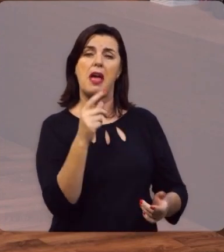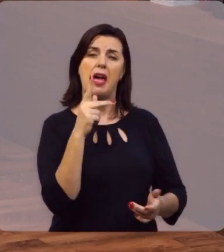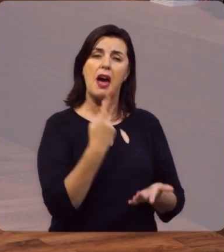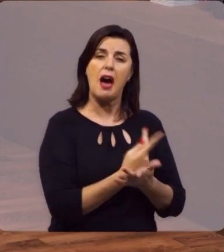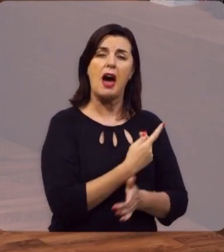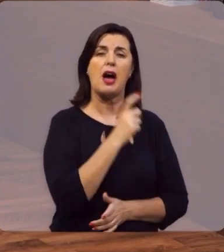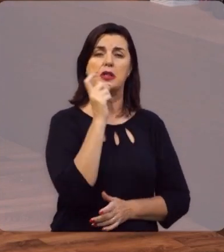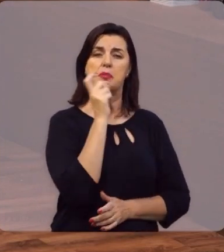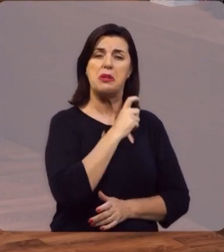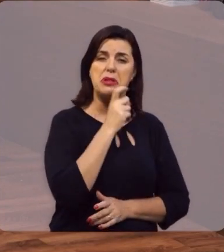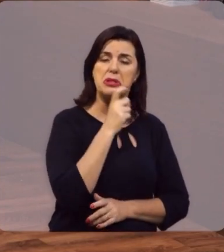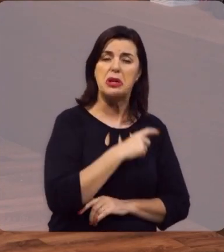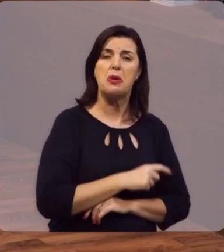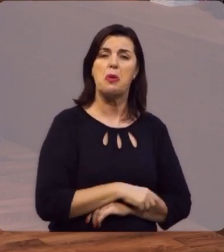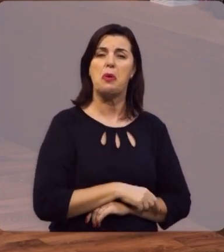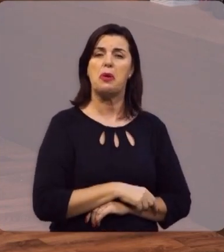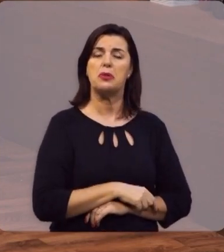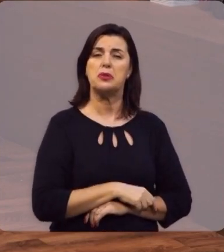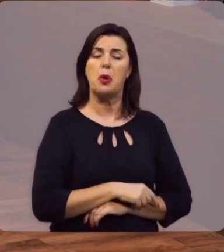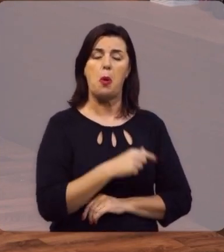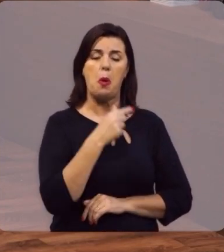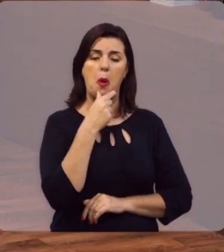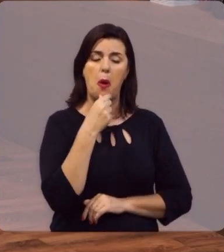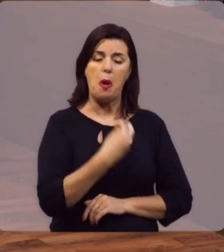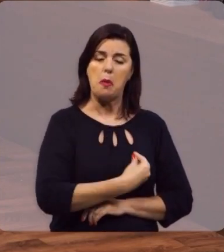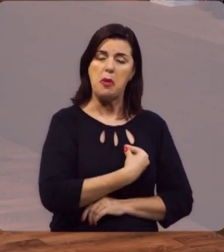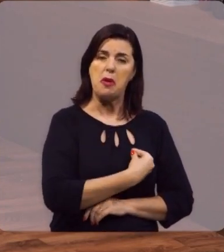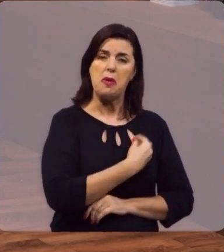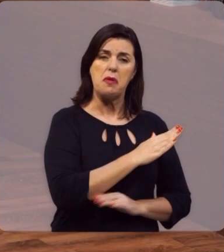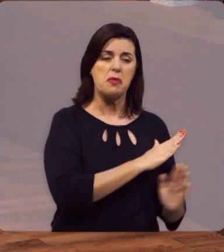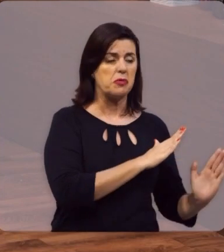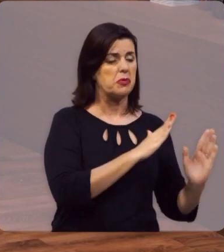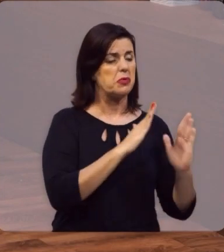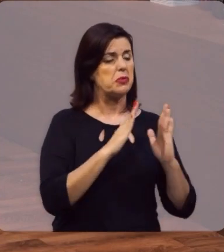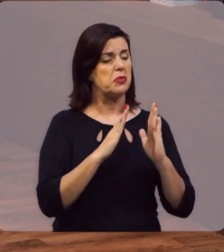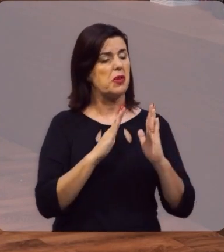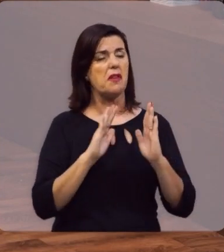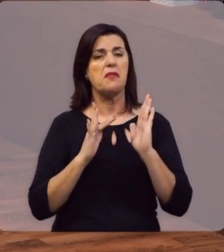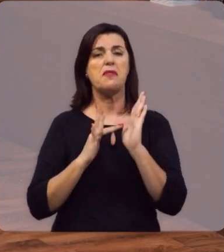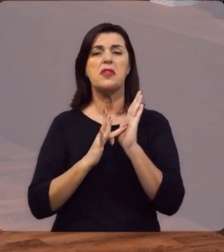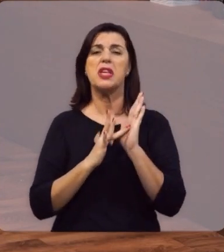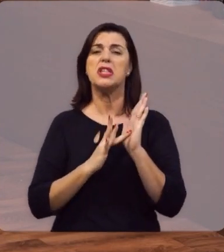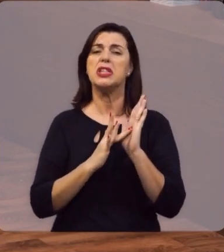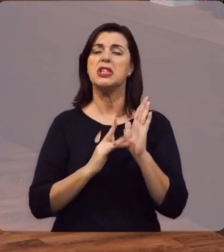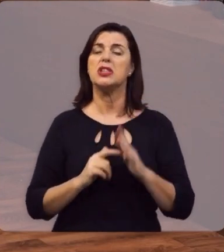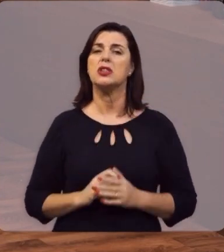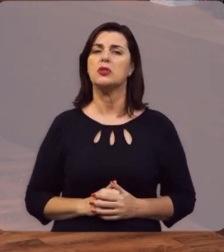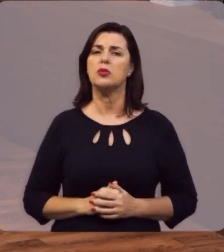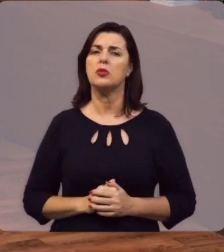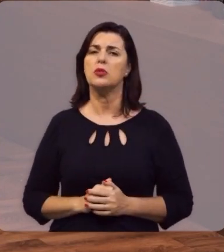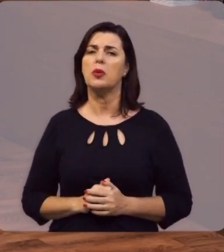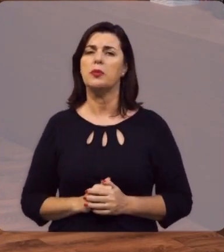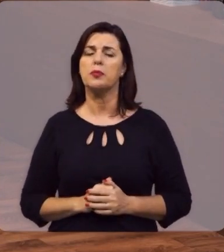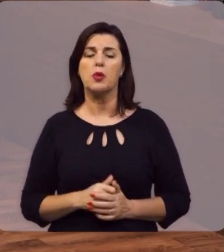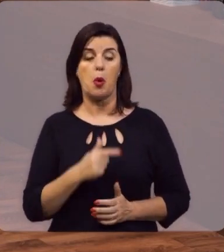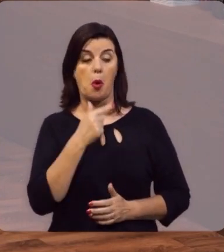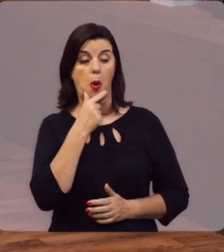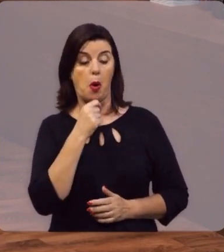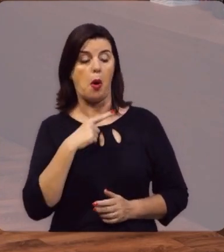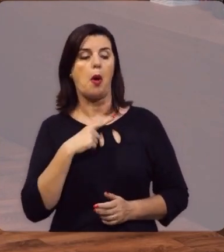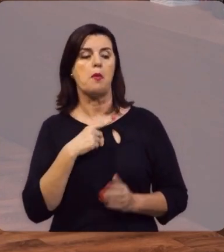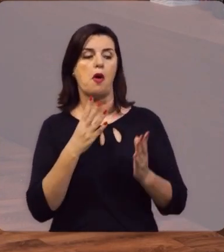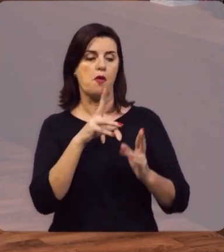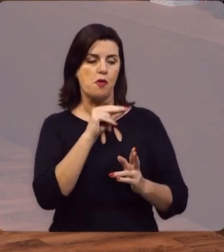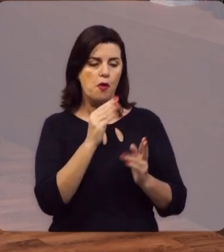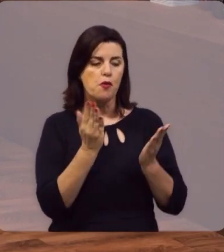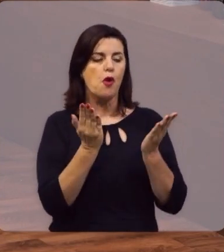embusteiro, um mentiroso, um homem que vivera a sua vida de aparências, um homem que